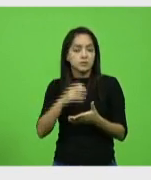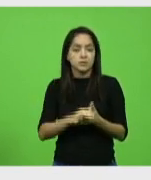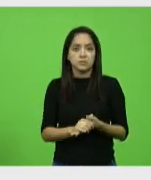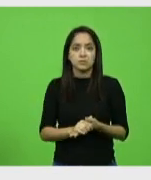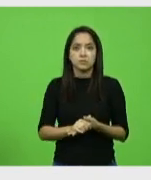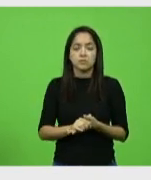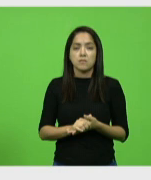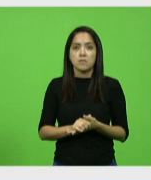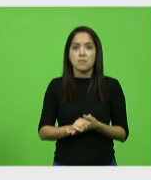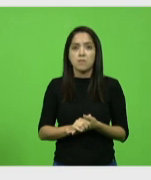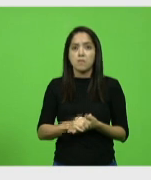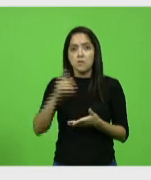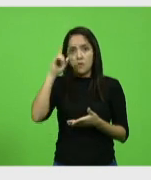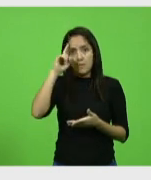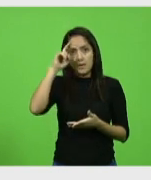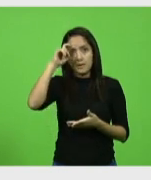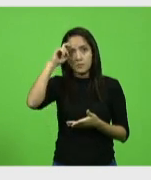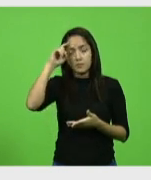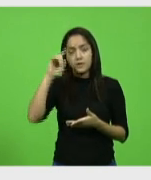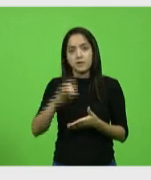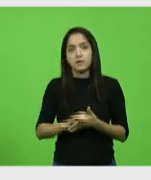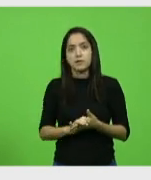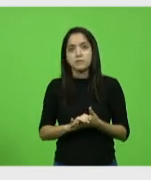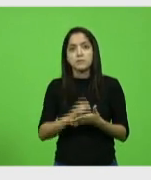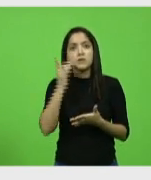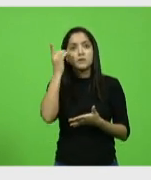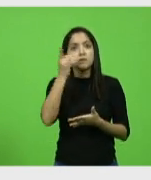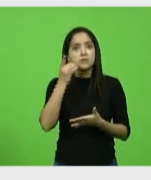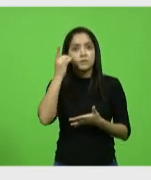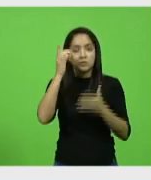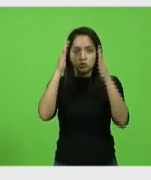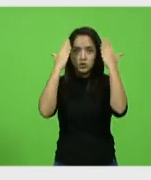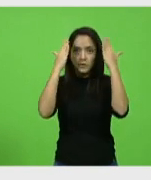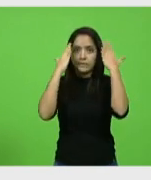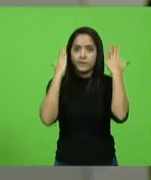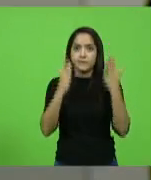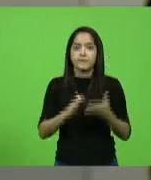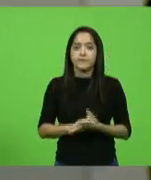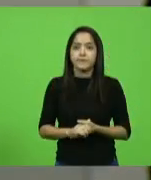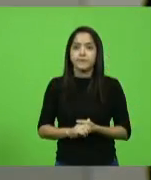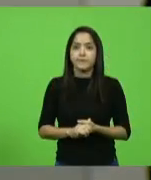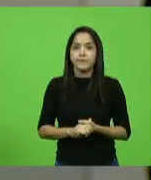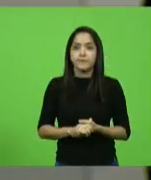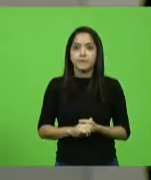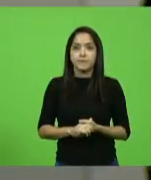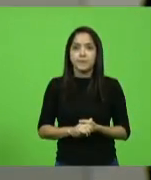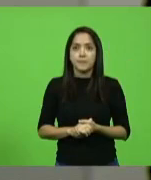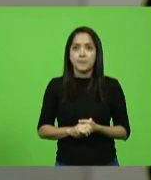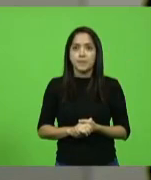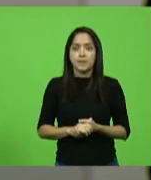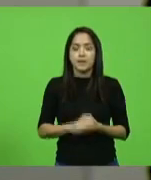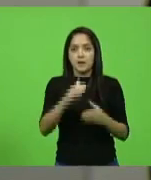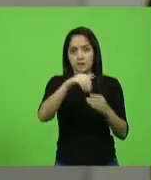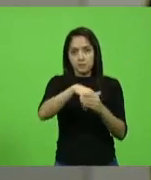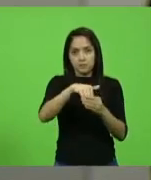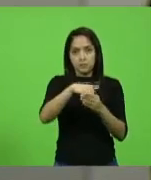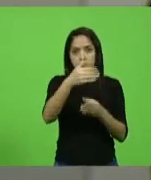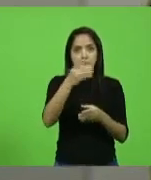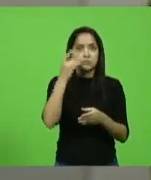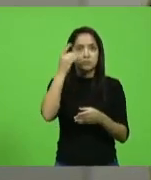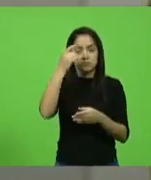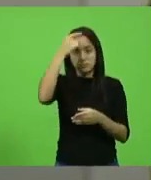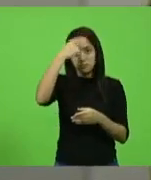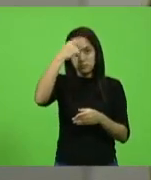deputado Marcos Vieira e no deputado José Milton Schaefer. Como vota o deputado Maurício